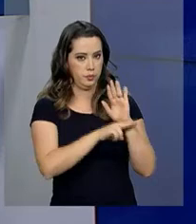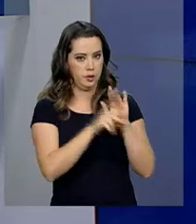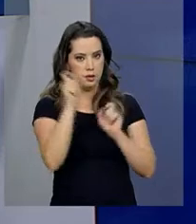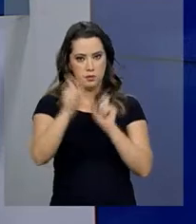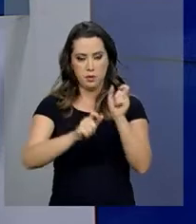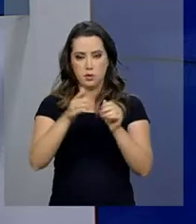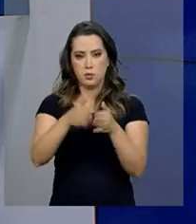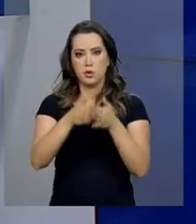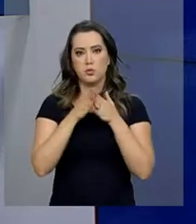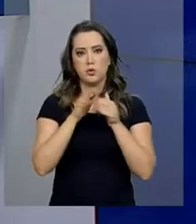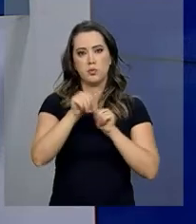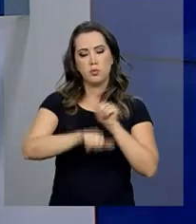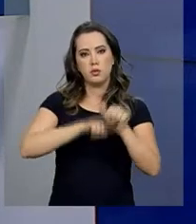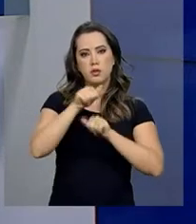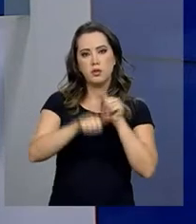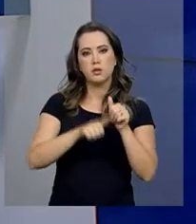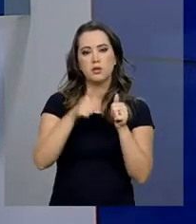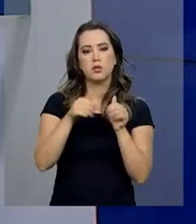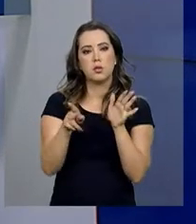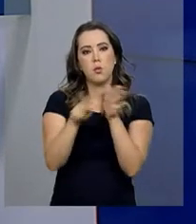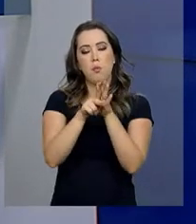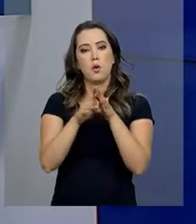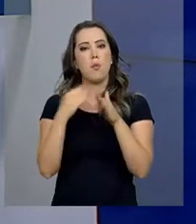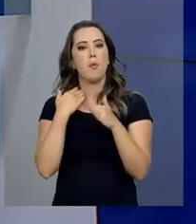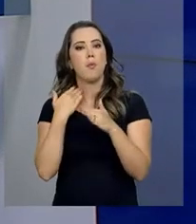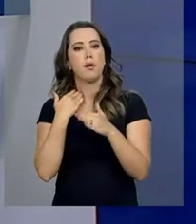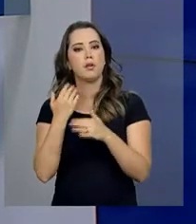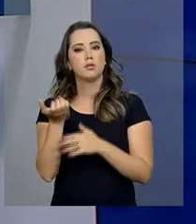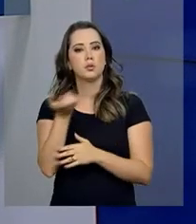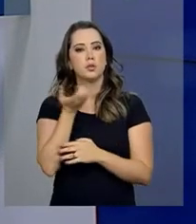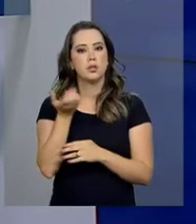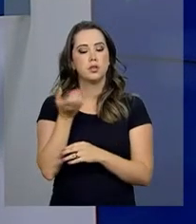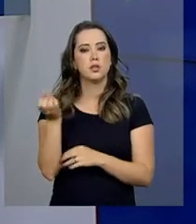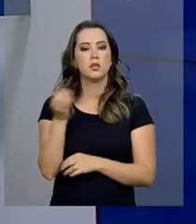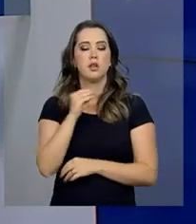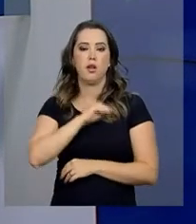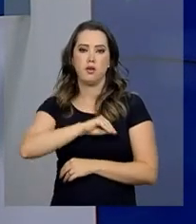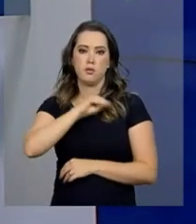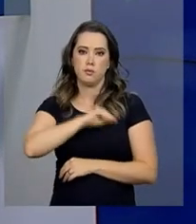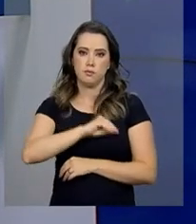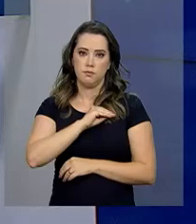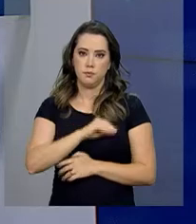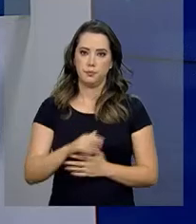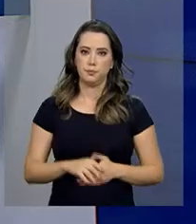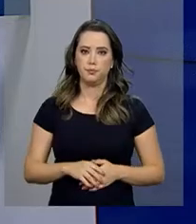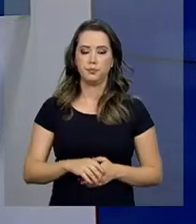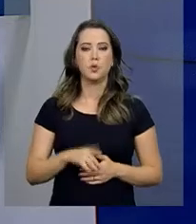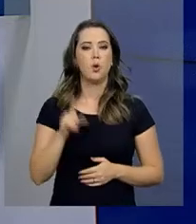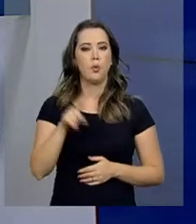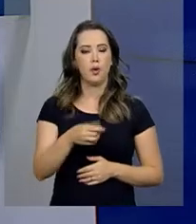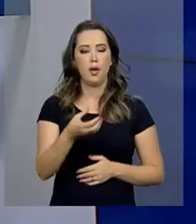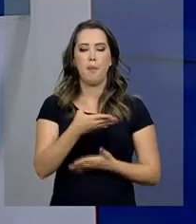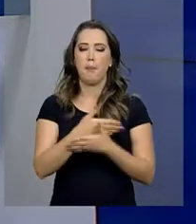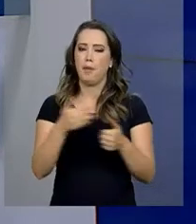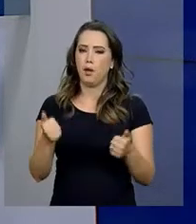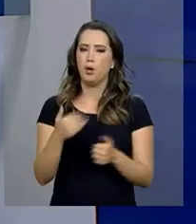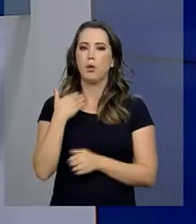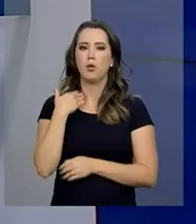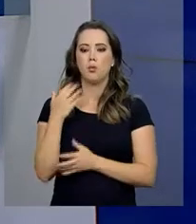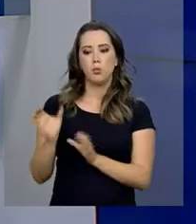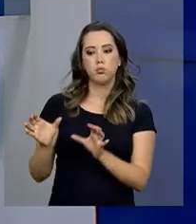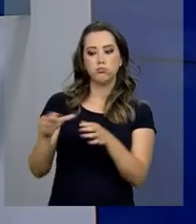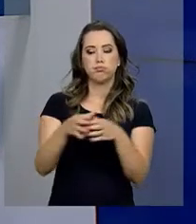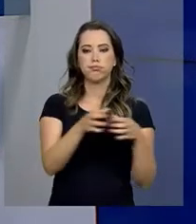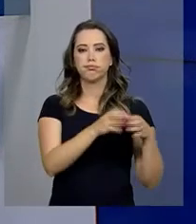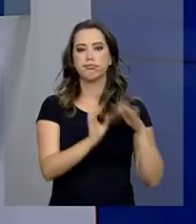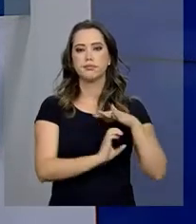clientes podem solicitar a mudança diretamente na instituição em que desejam receber a remuneração, o que traz competitividade para o setor